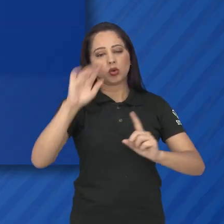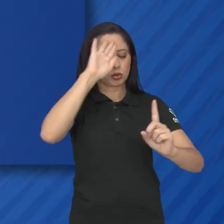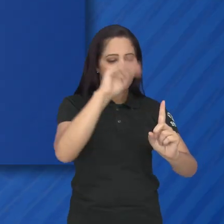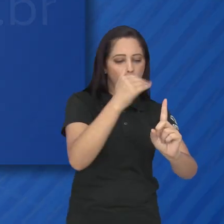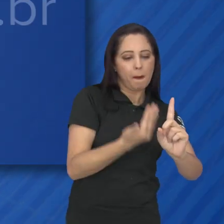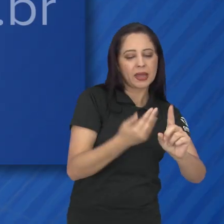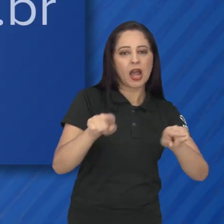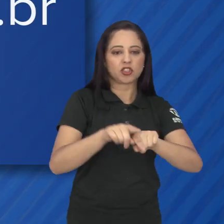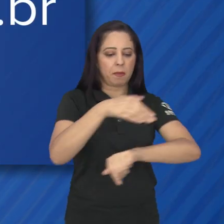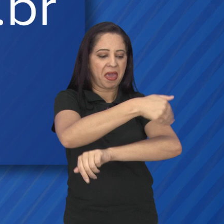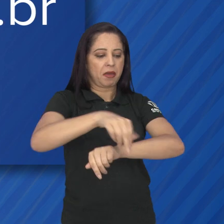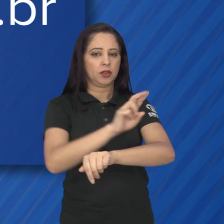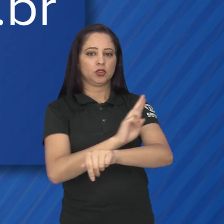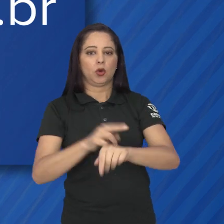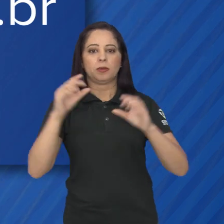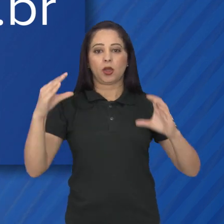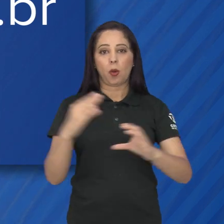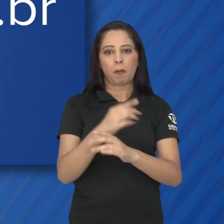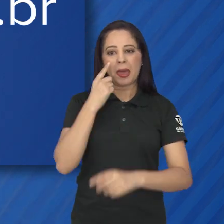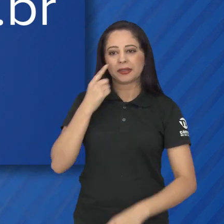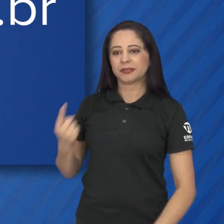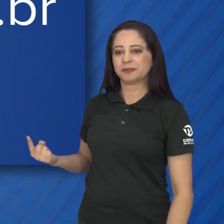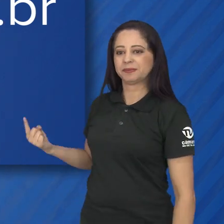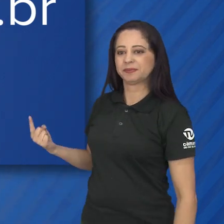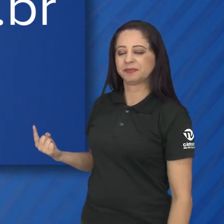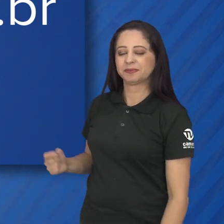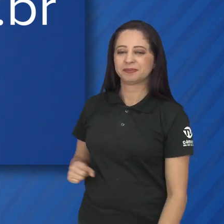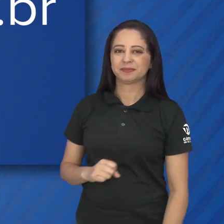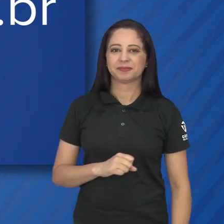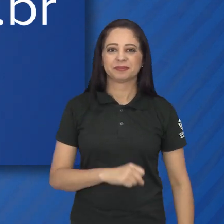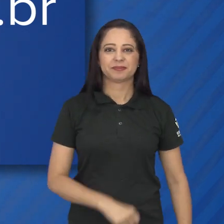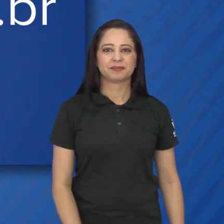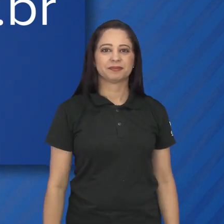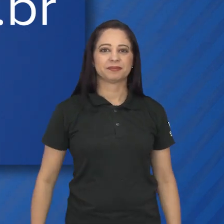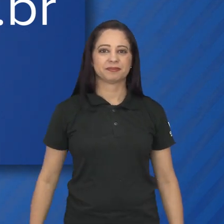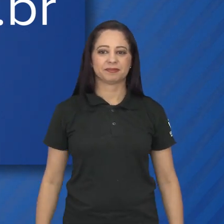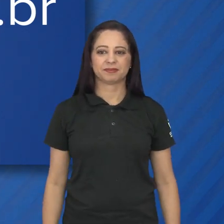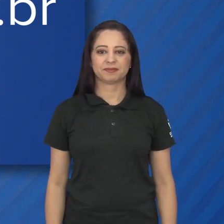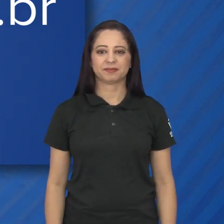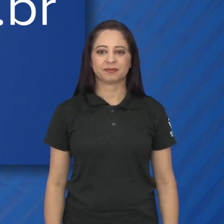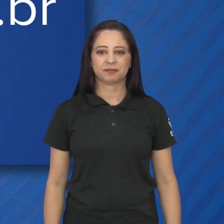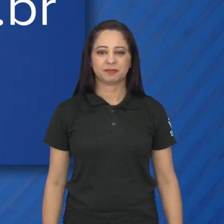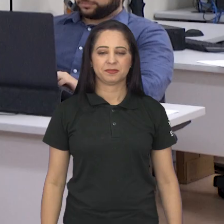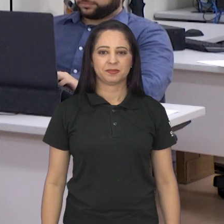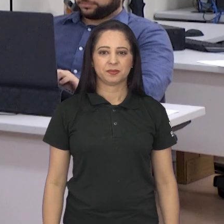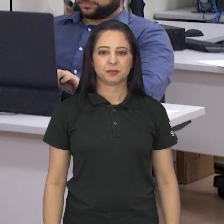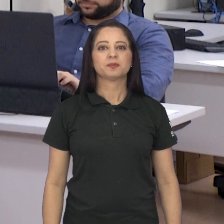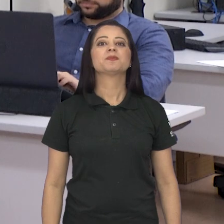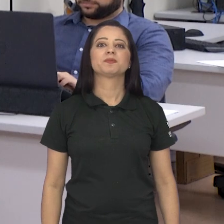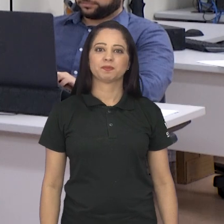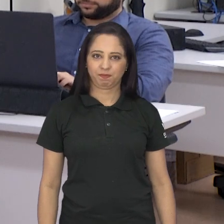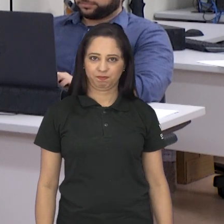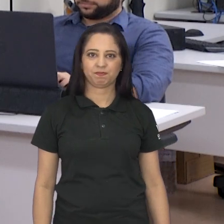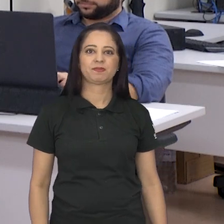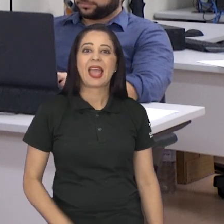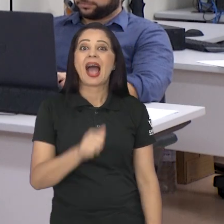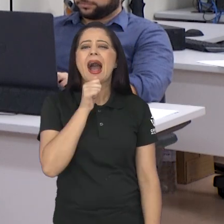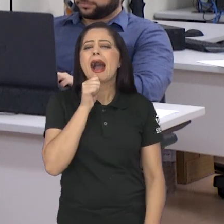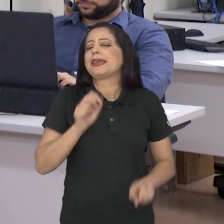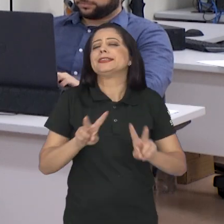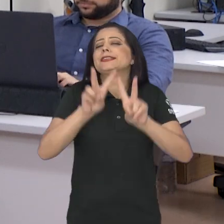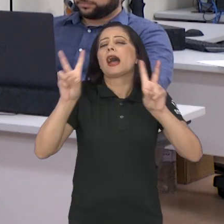A pauta completa você confere no nosso site, no ícone Pauta das Sessões. E ainda sobre a Câmara